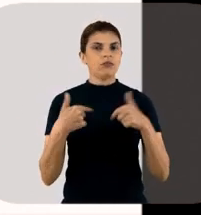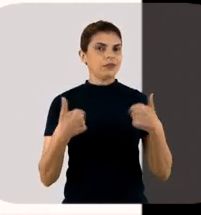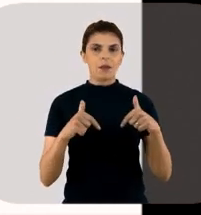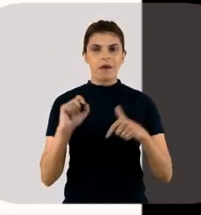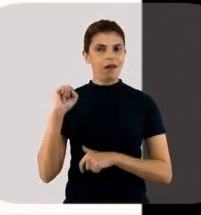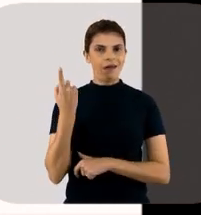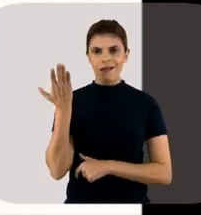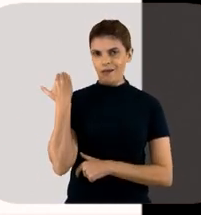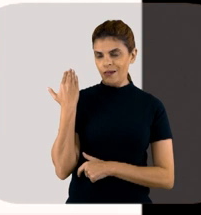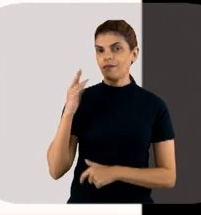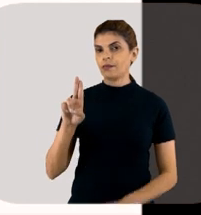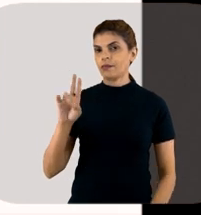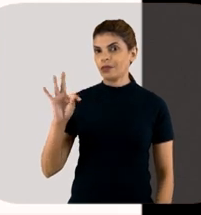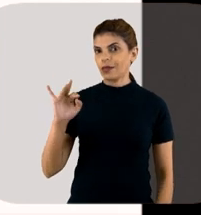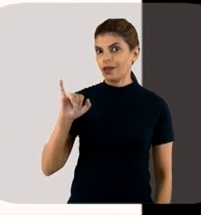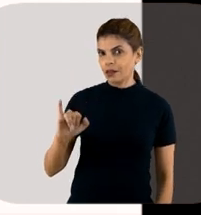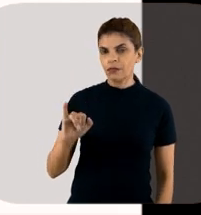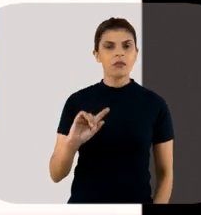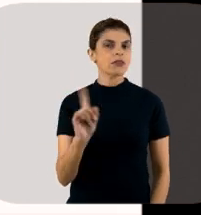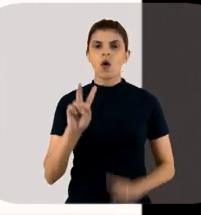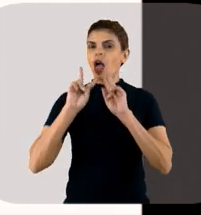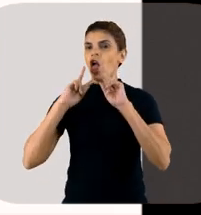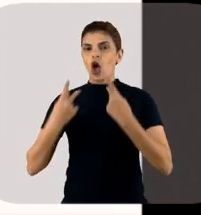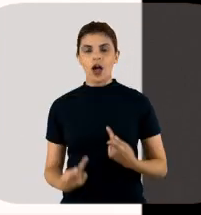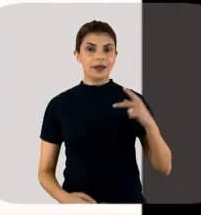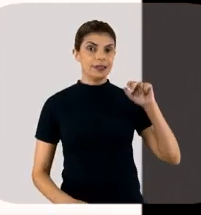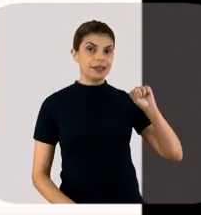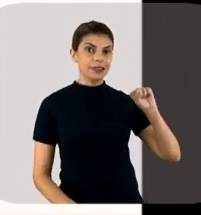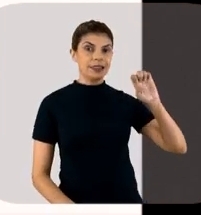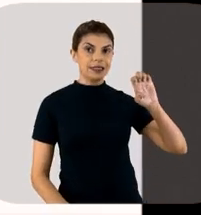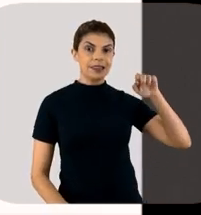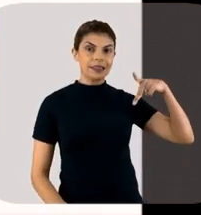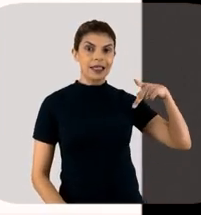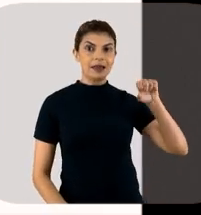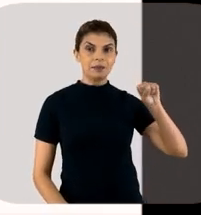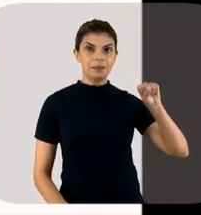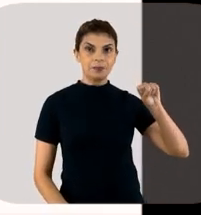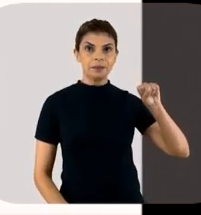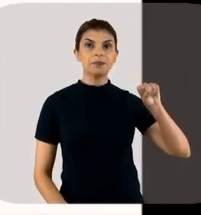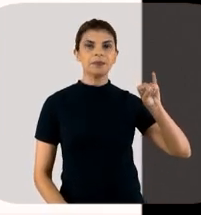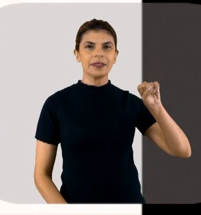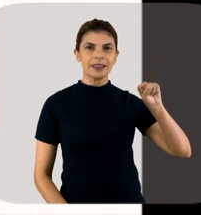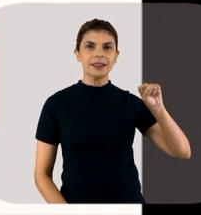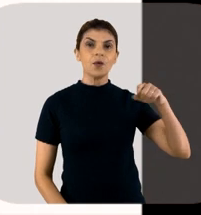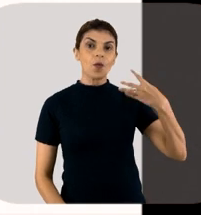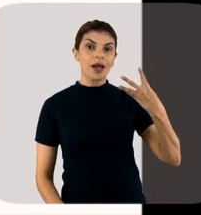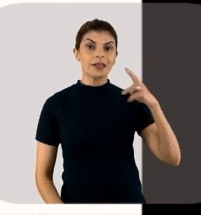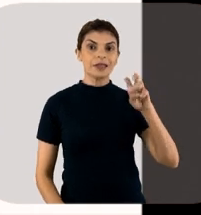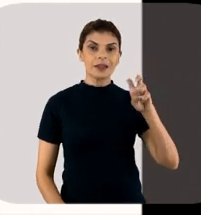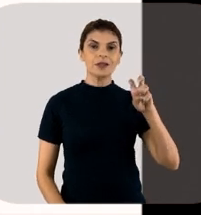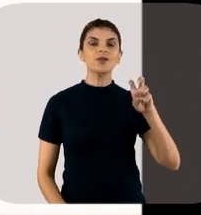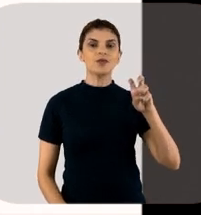intensivistas não reconhecem a sepsis em 45% das vezes.